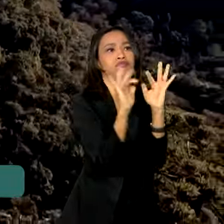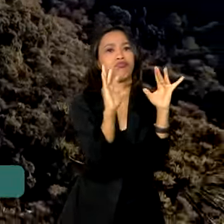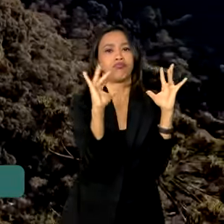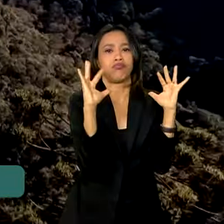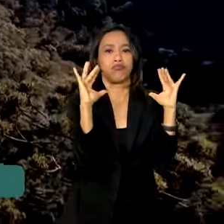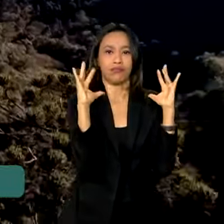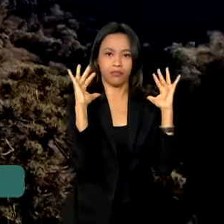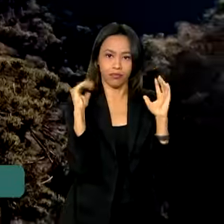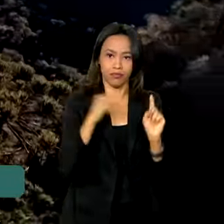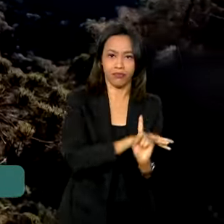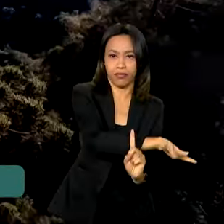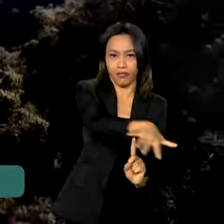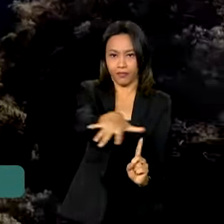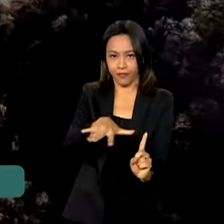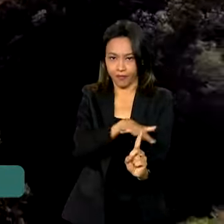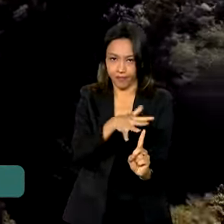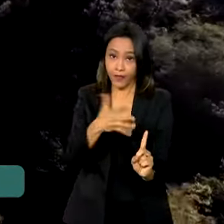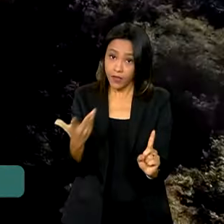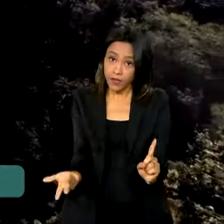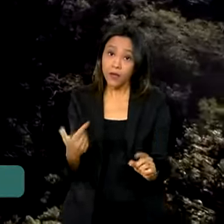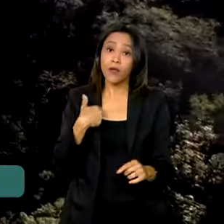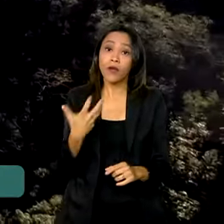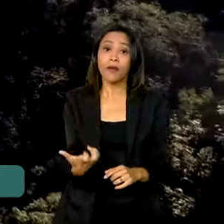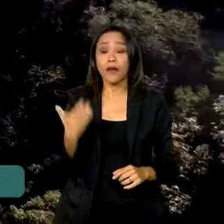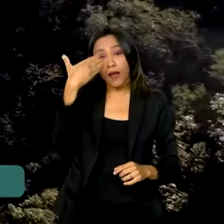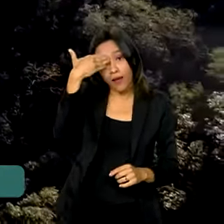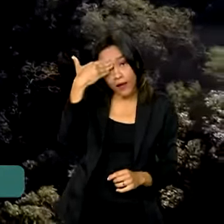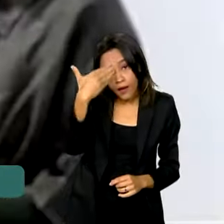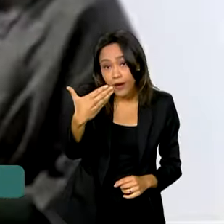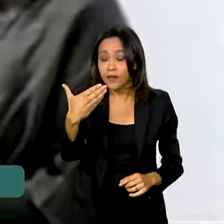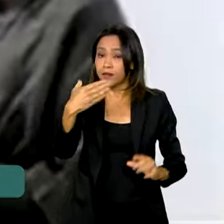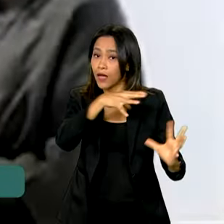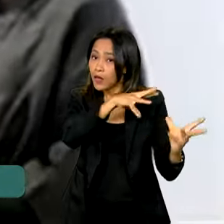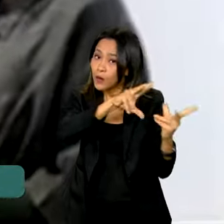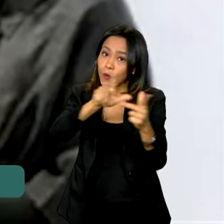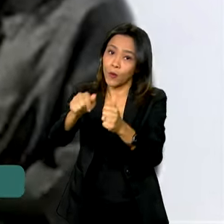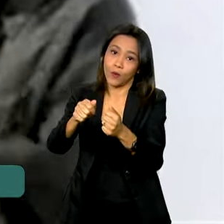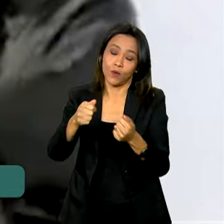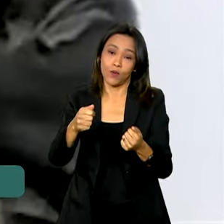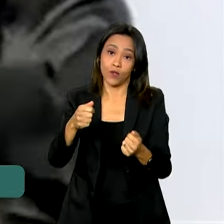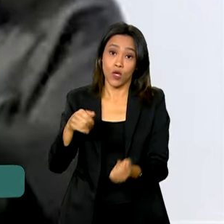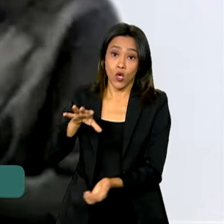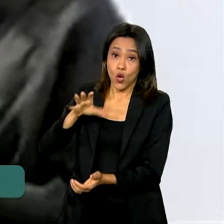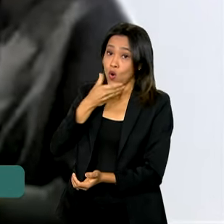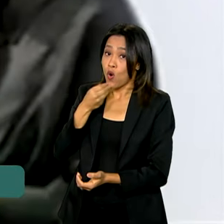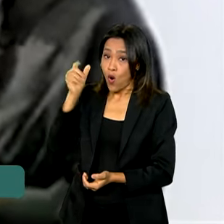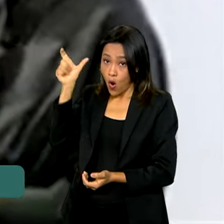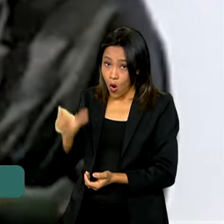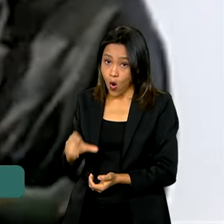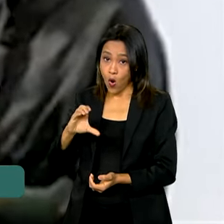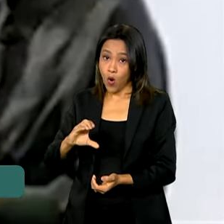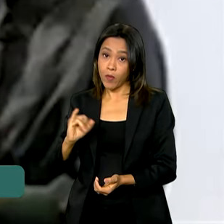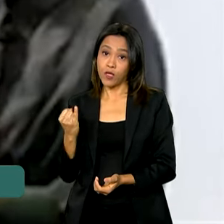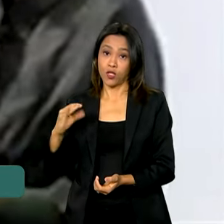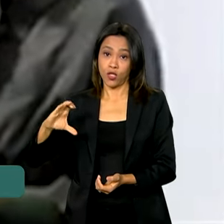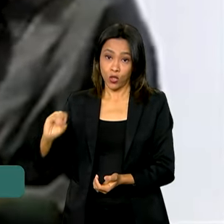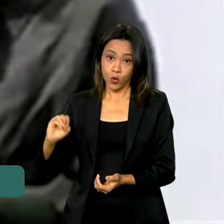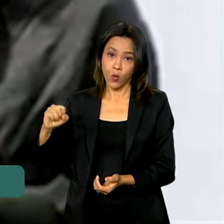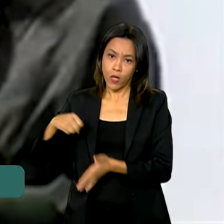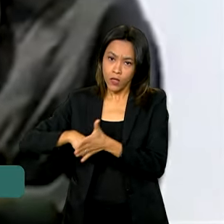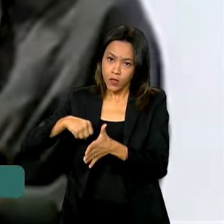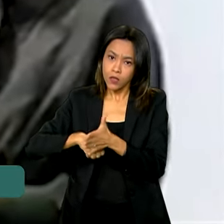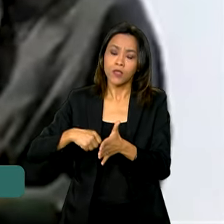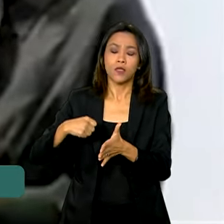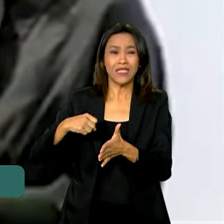Então, eu quero agradecer a todos nós. O Chico Mendes fazia os empates com algumas pessoas e se ele